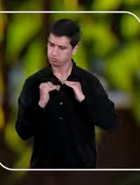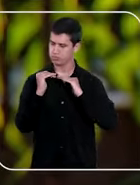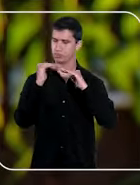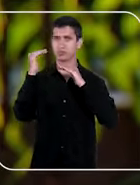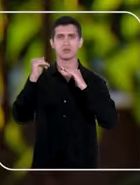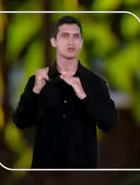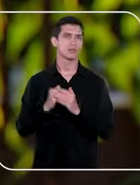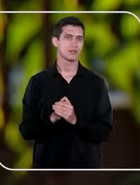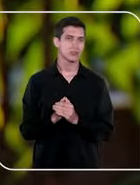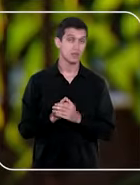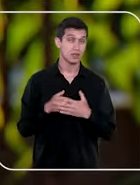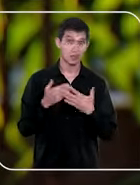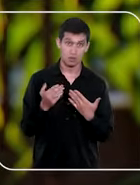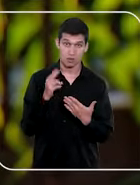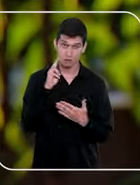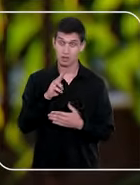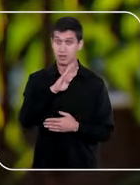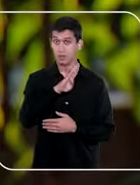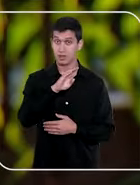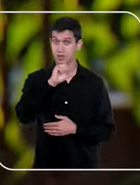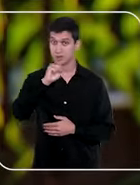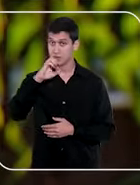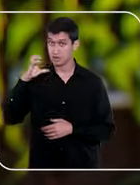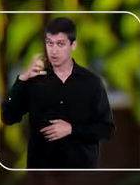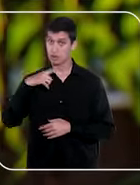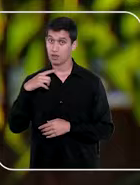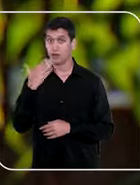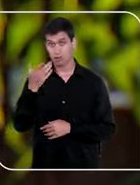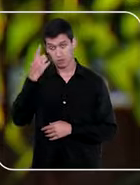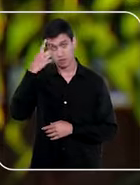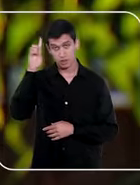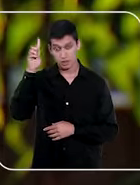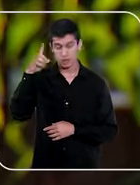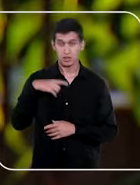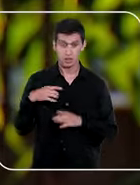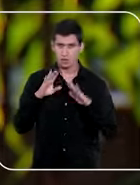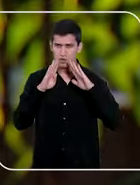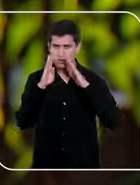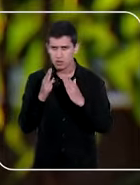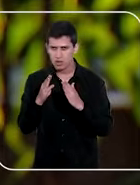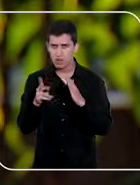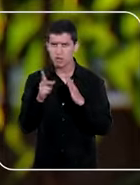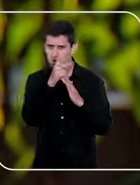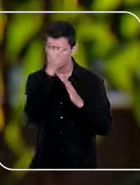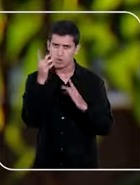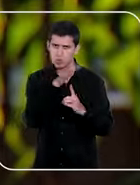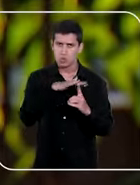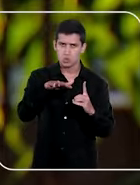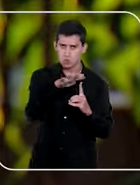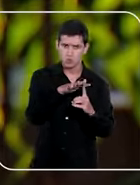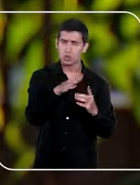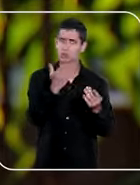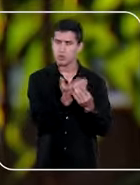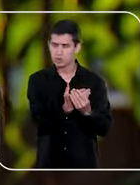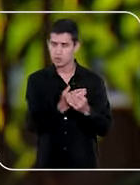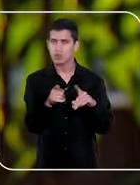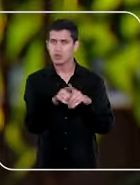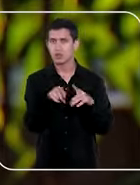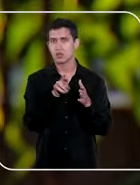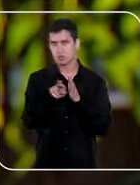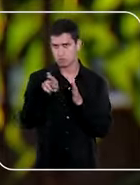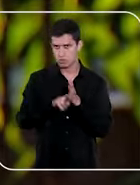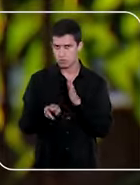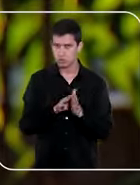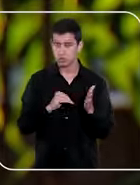Então, o método do Balance Scorecard tem essa ideia e ela é focada nas pessoas, nos processos e nos